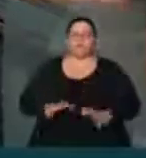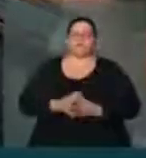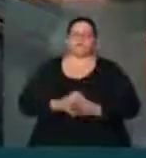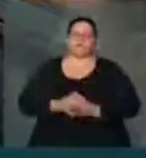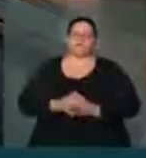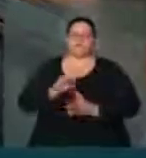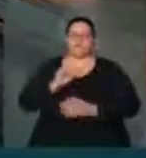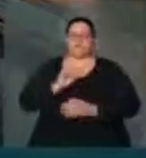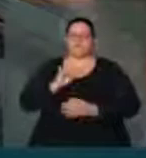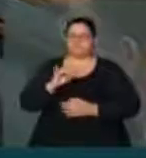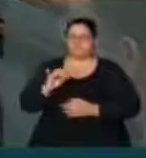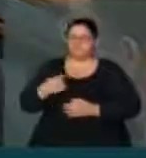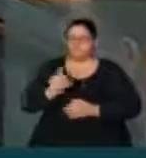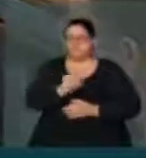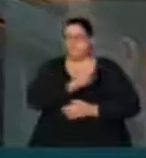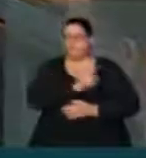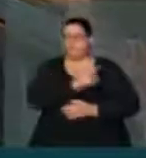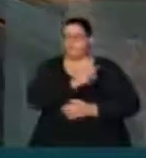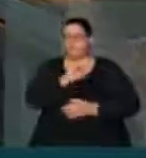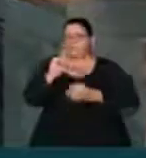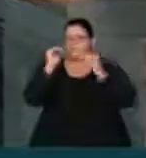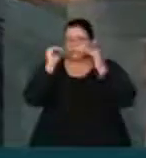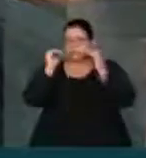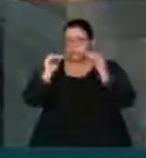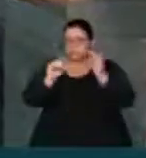respeita a lei, quem vai respeitar?